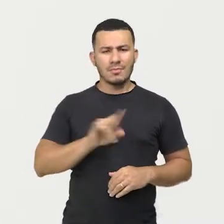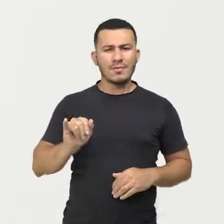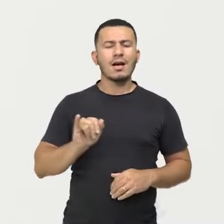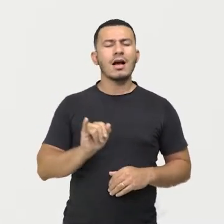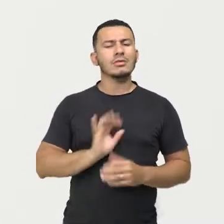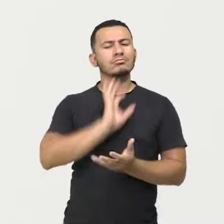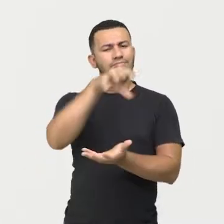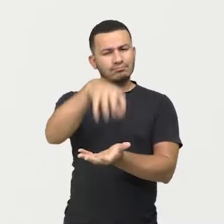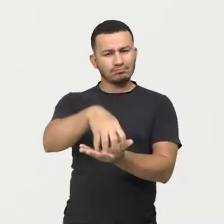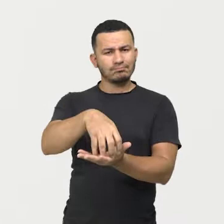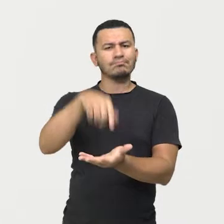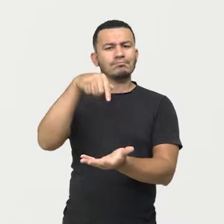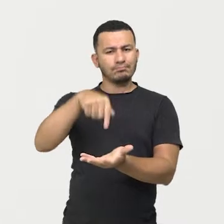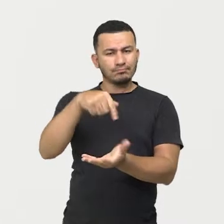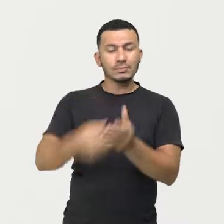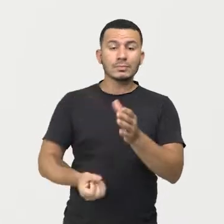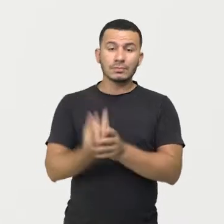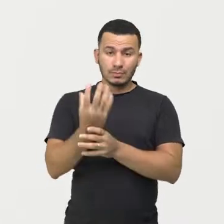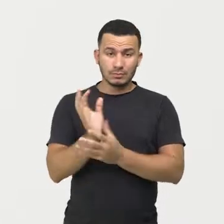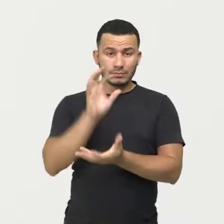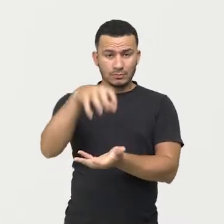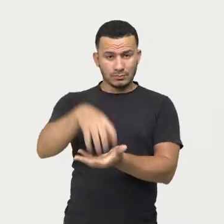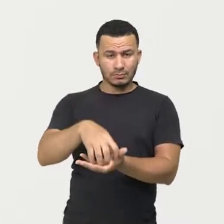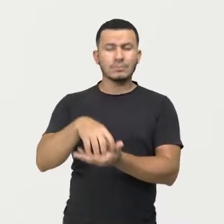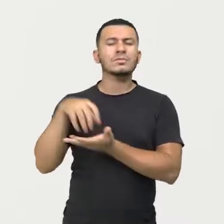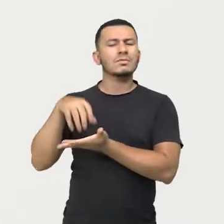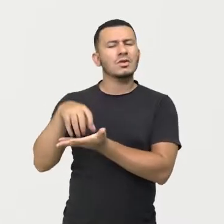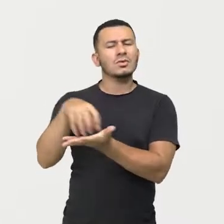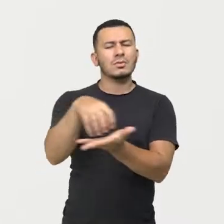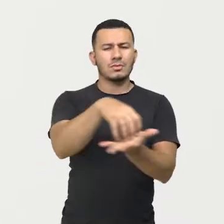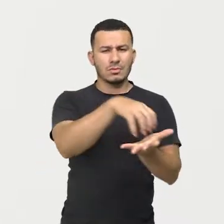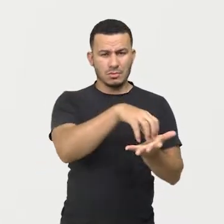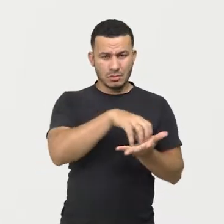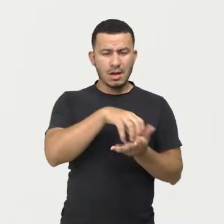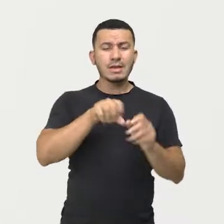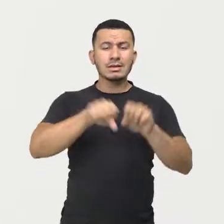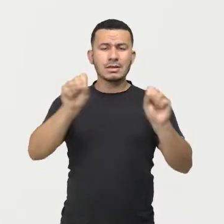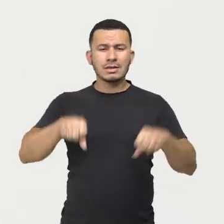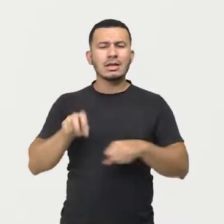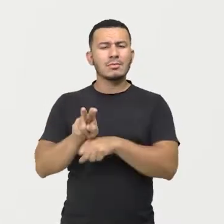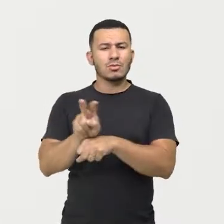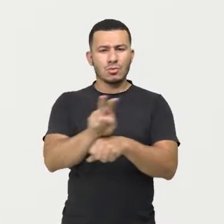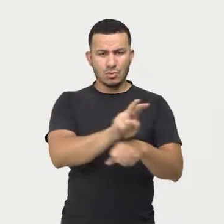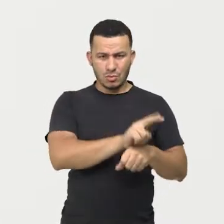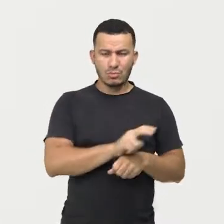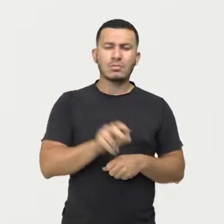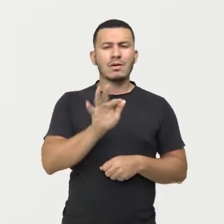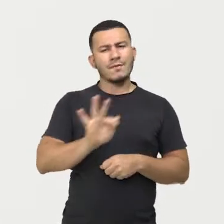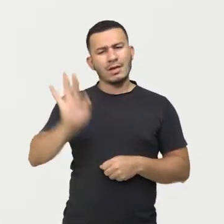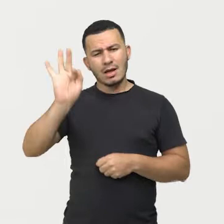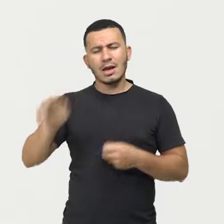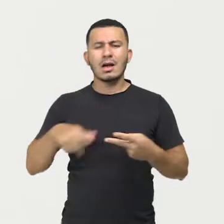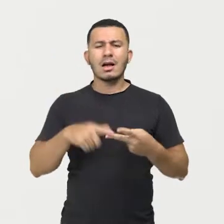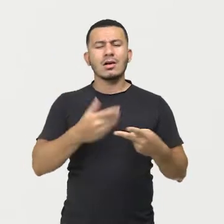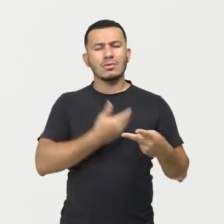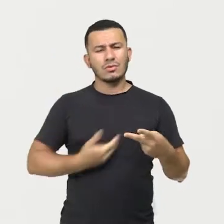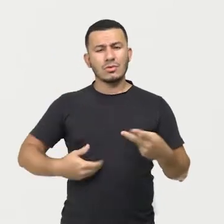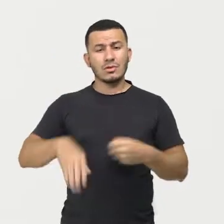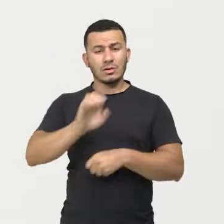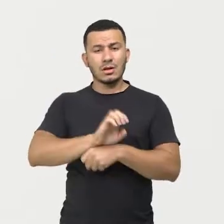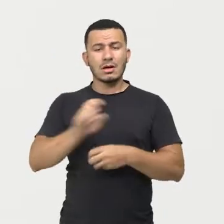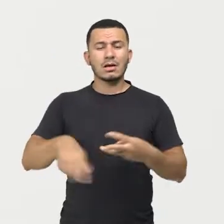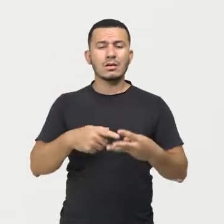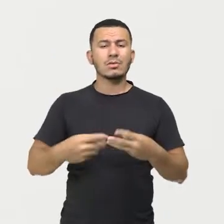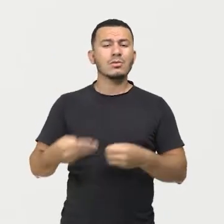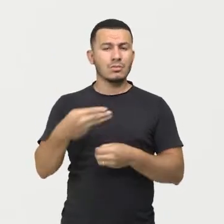institui, que cria as unidades de conservação. Então, quem é? É o federal, é o estadual, é o